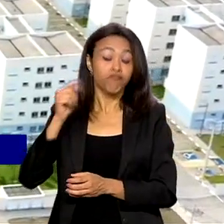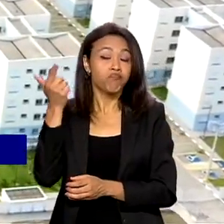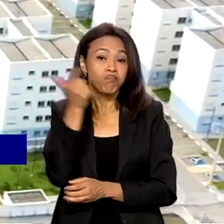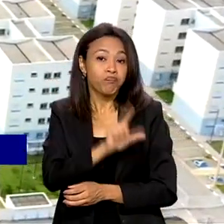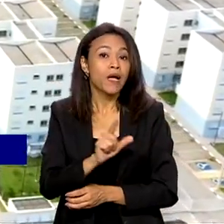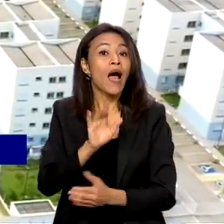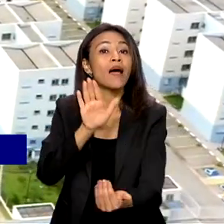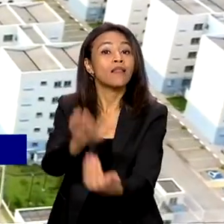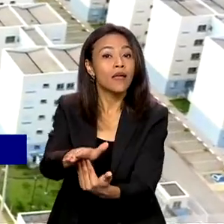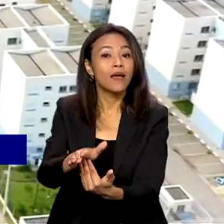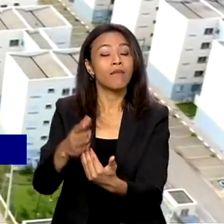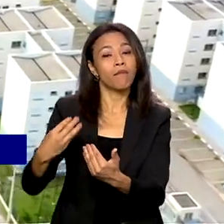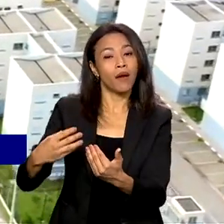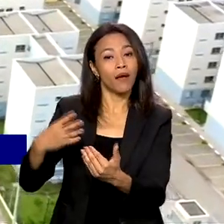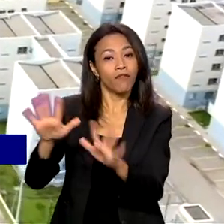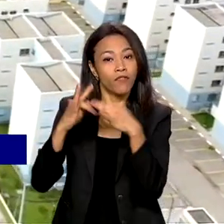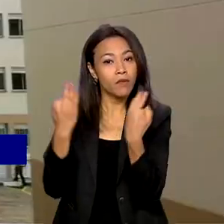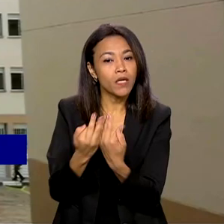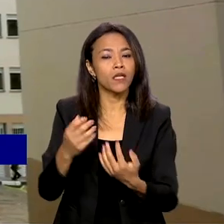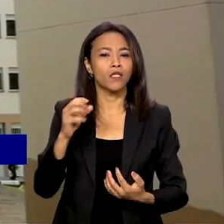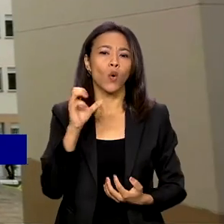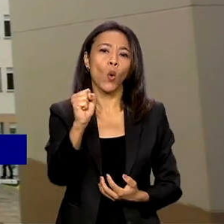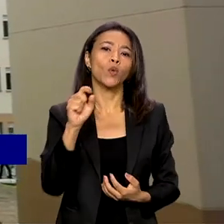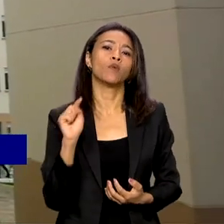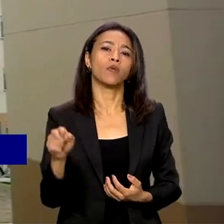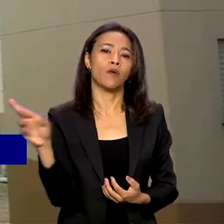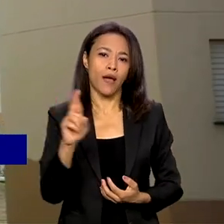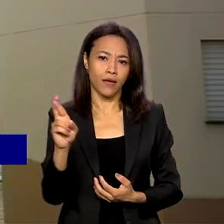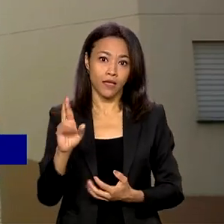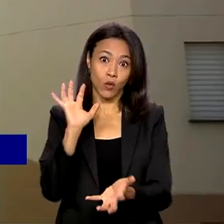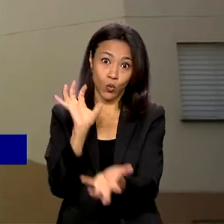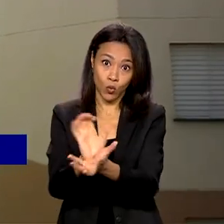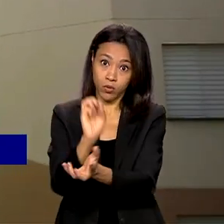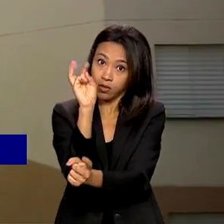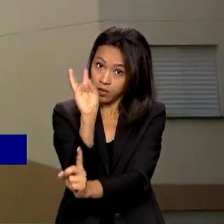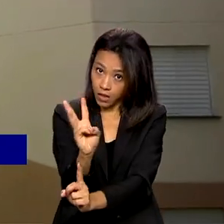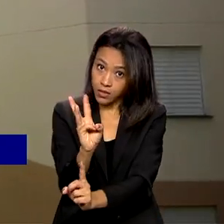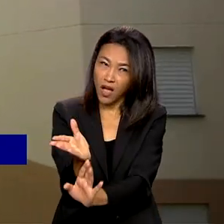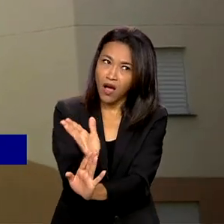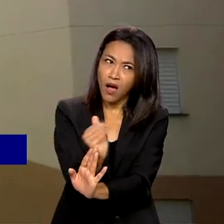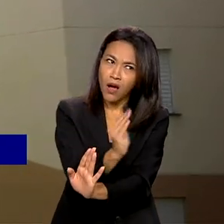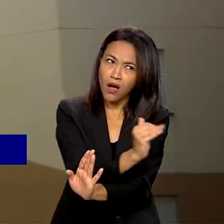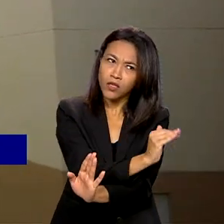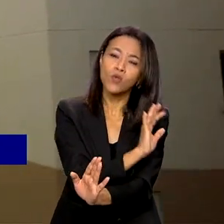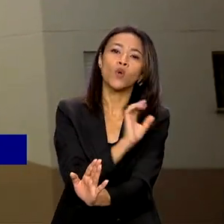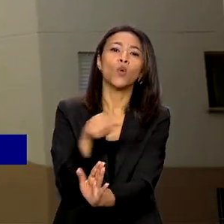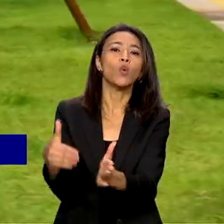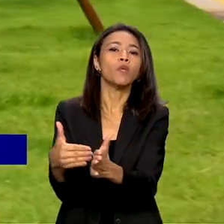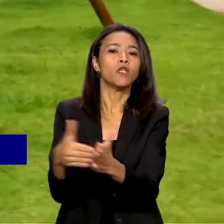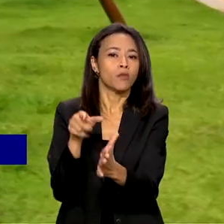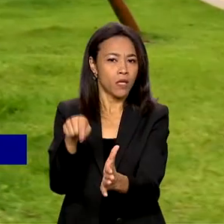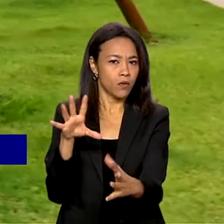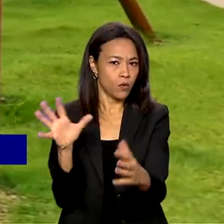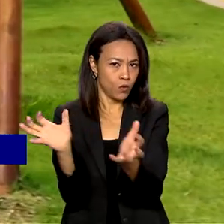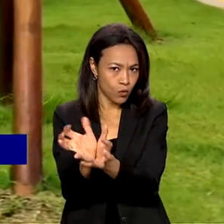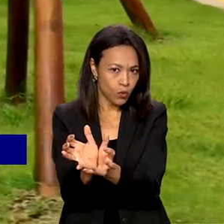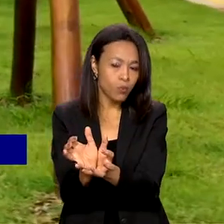de até 8 mil reais, identificadas como faixa 3. Antes, o limite para esse grupo era de